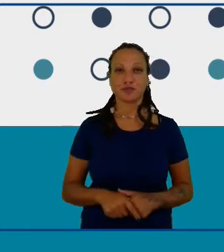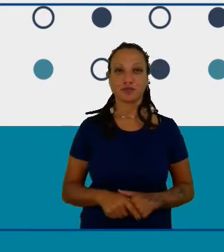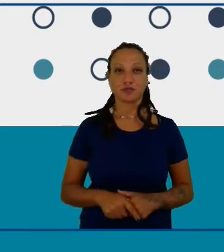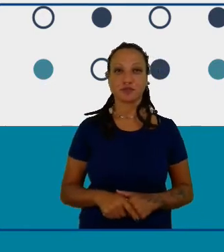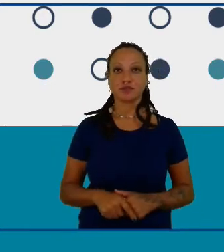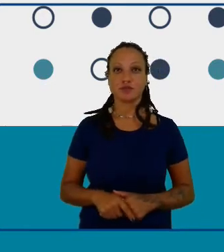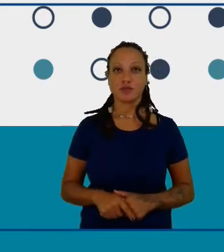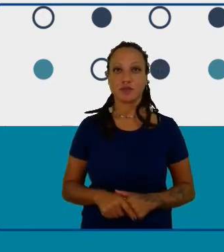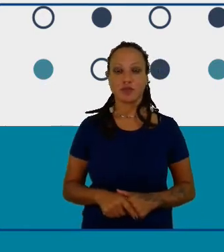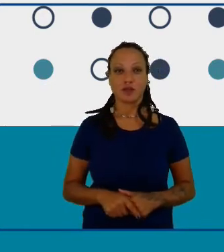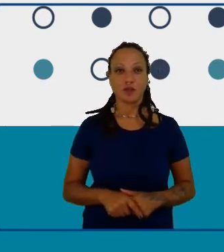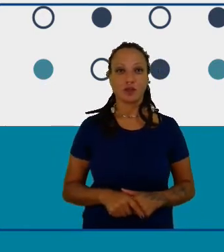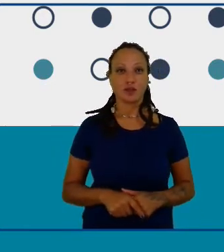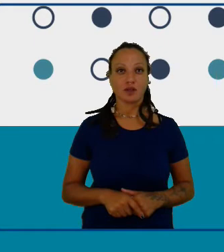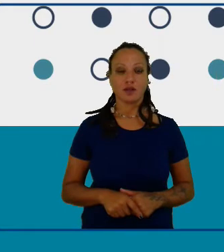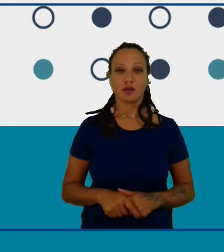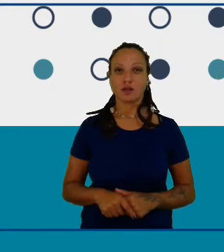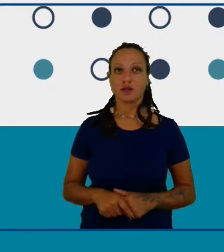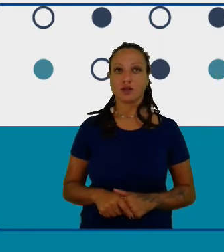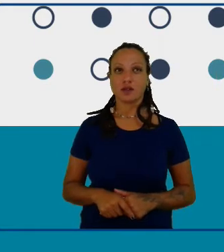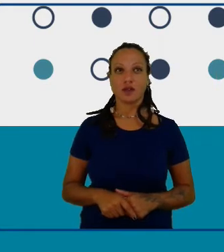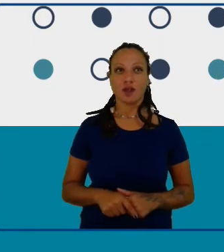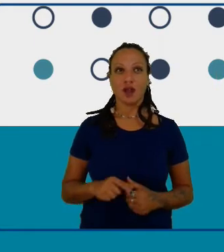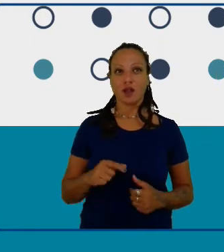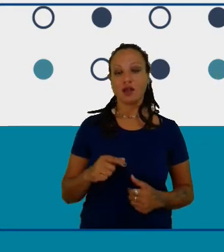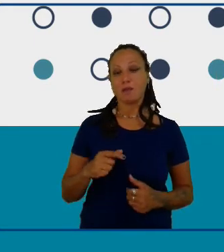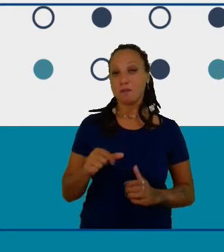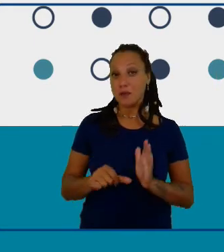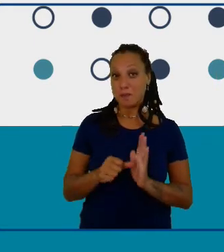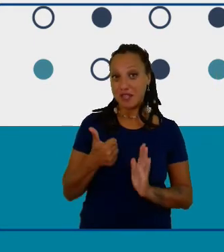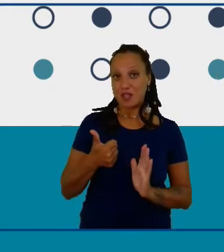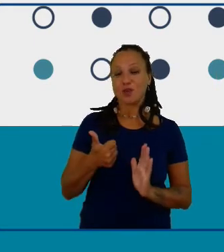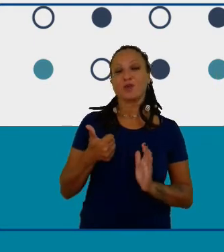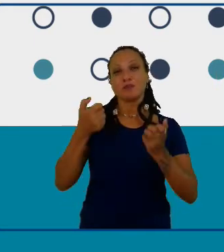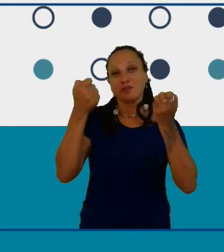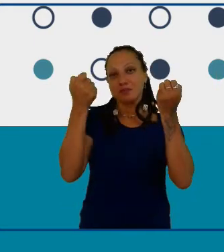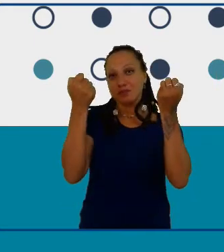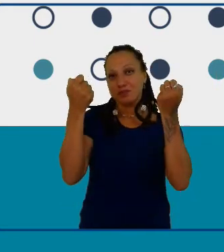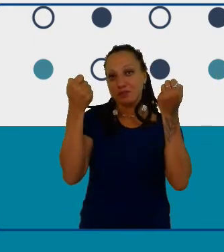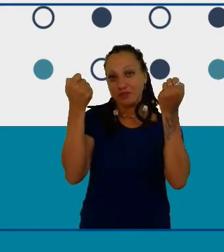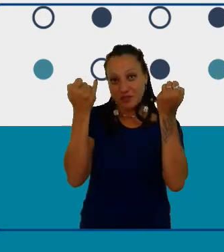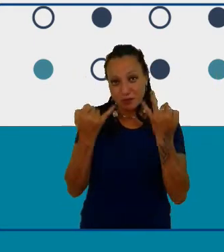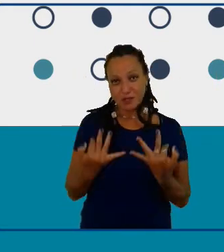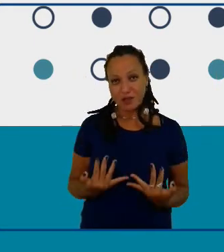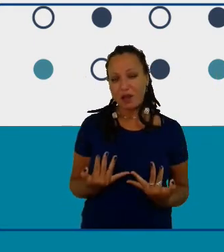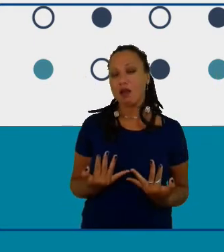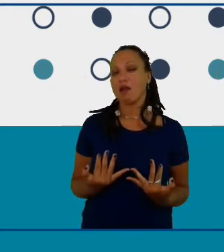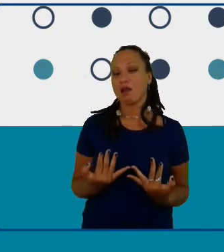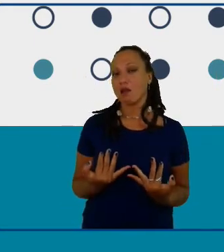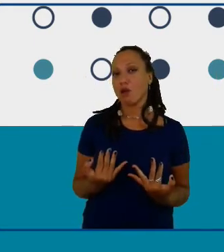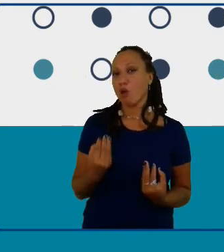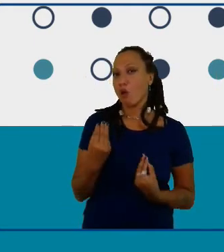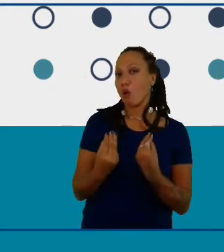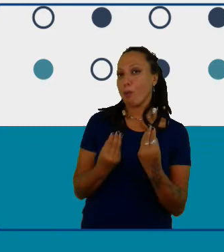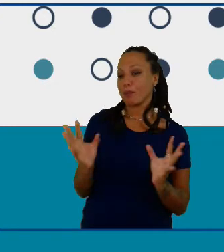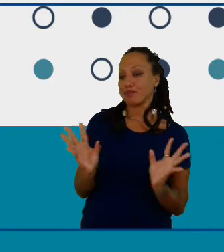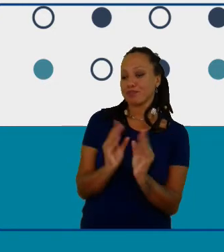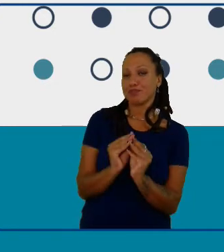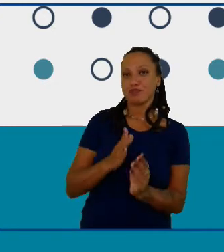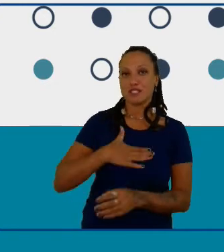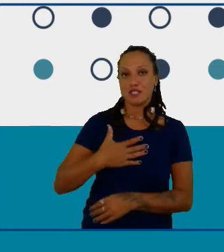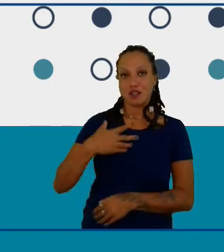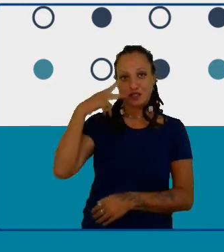para eu começar a minha fala eu vou precisar contar um pouquinho para vocês da minha história eu sou